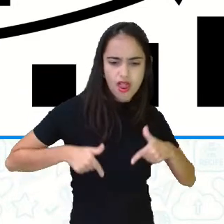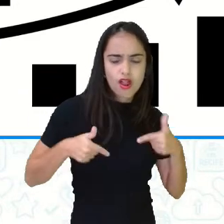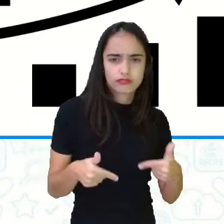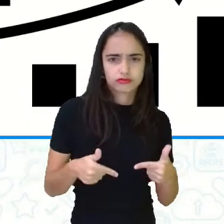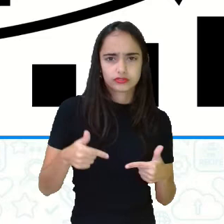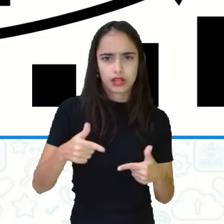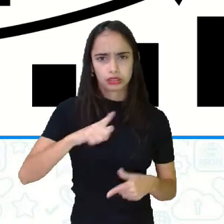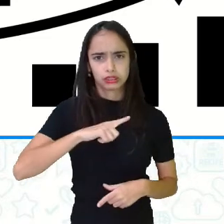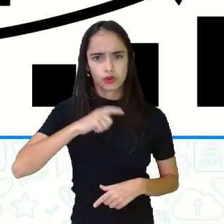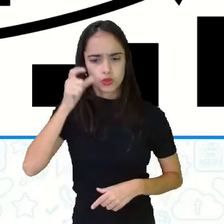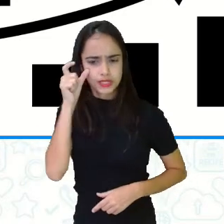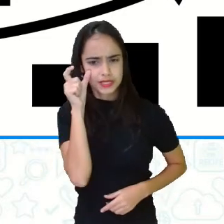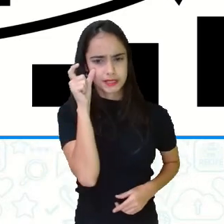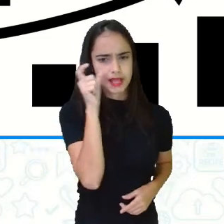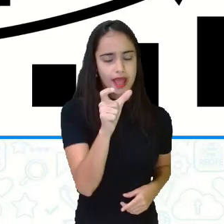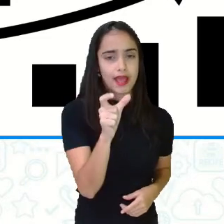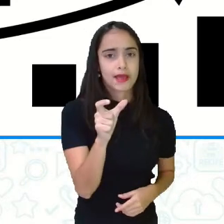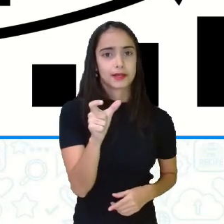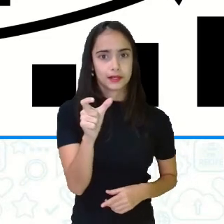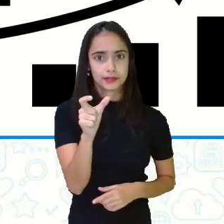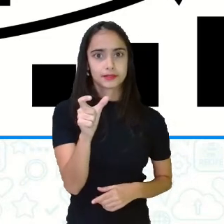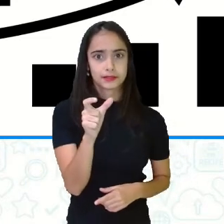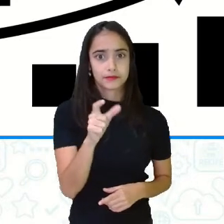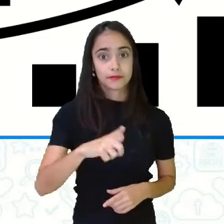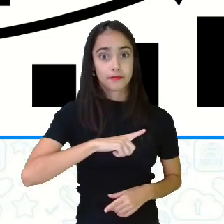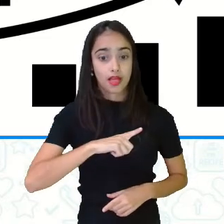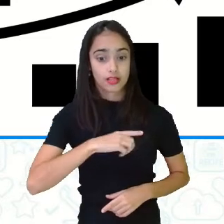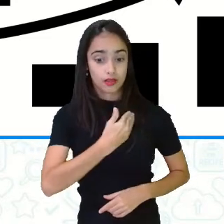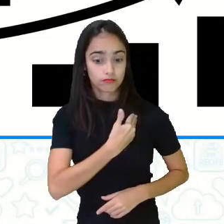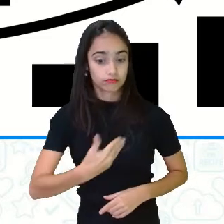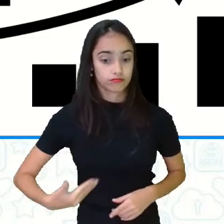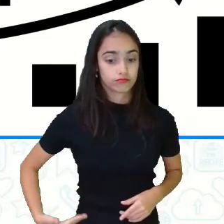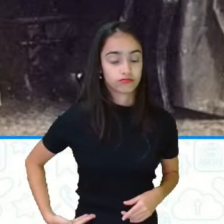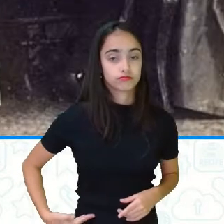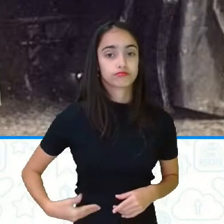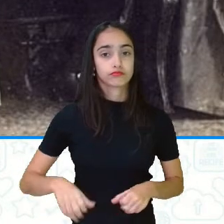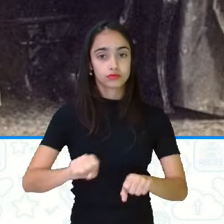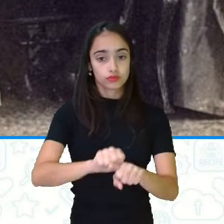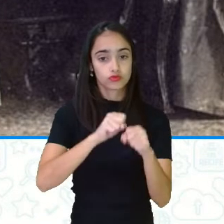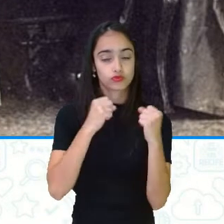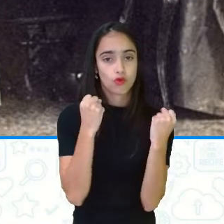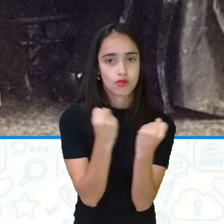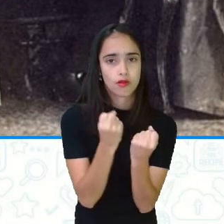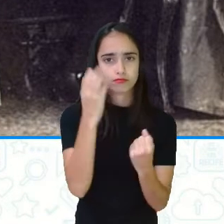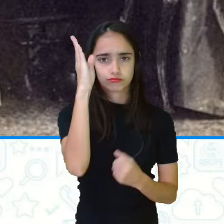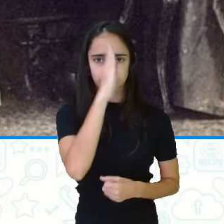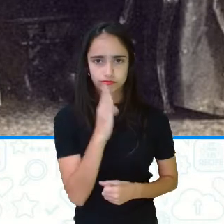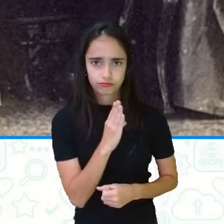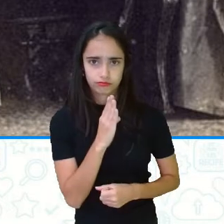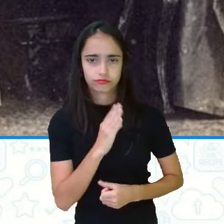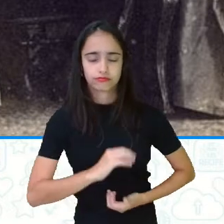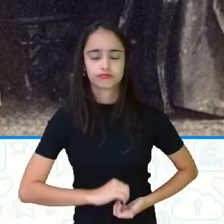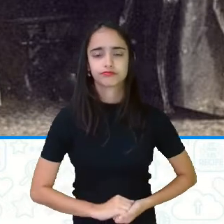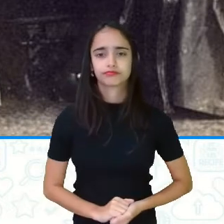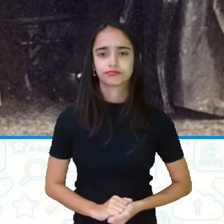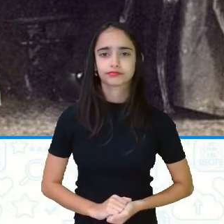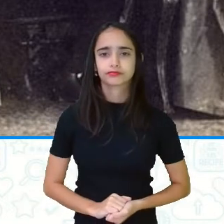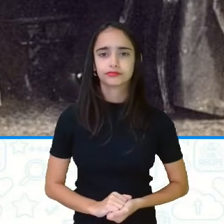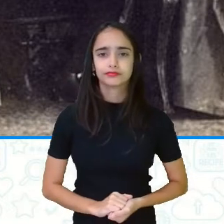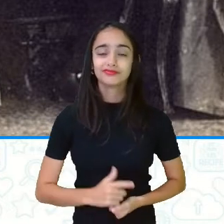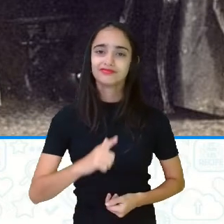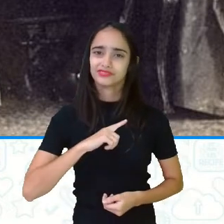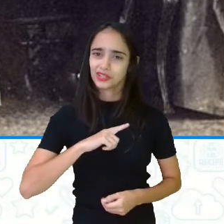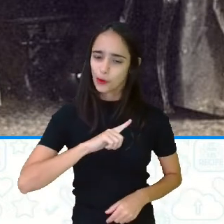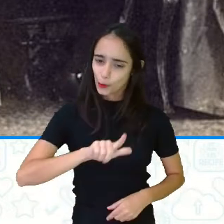pelo ideal republicano e pelo desenvolvimento econômico e social brasileiro. E ainda tinha outro